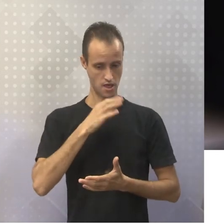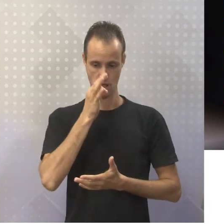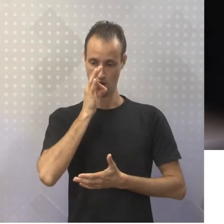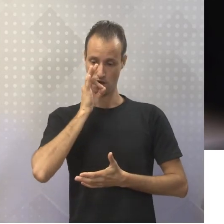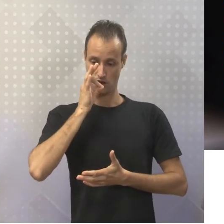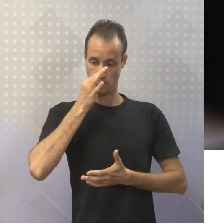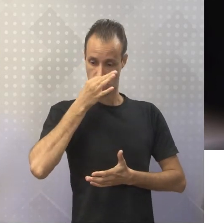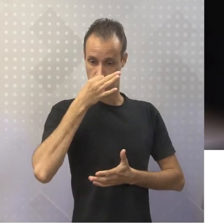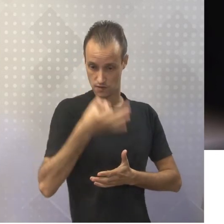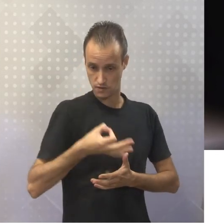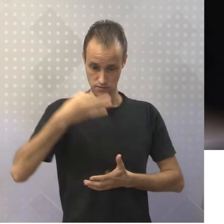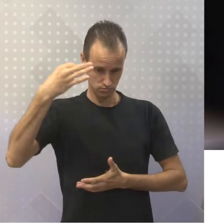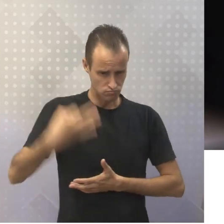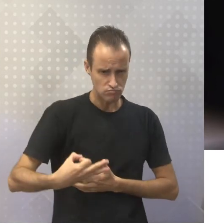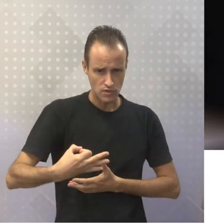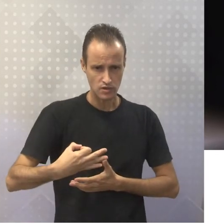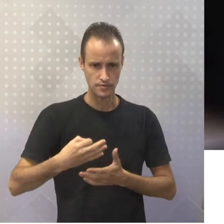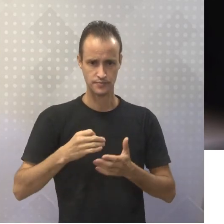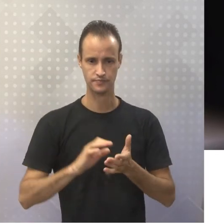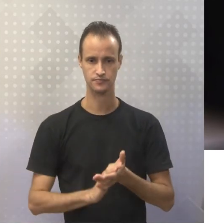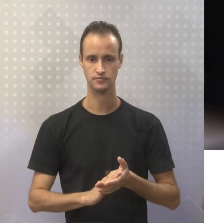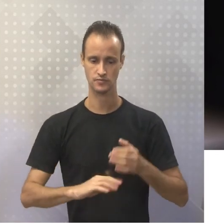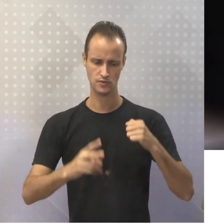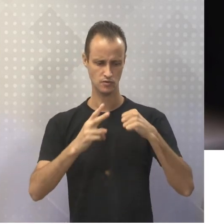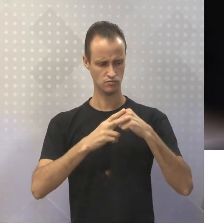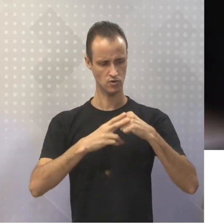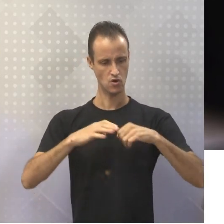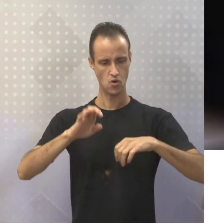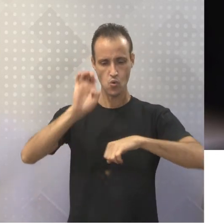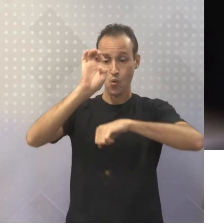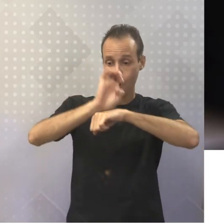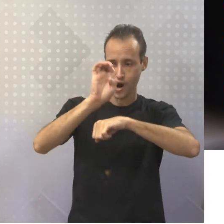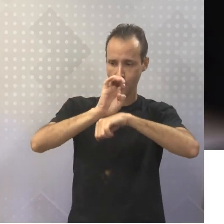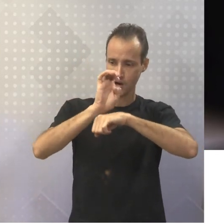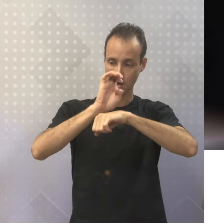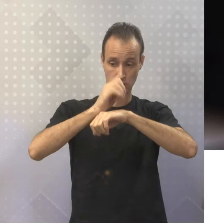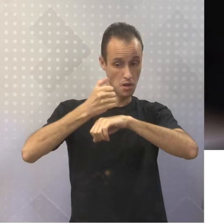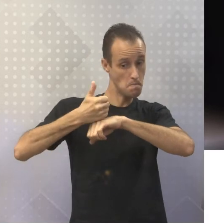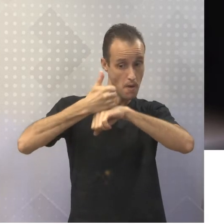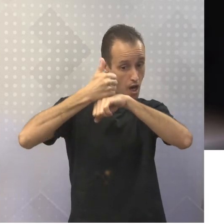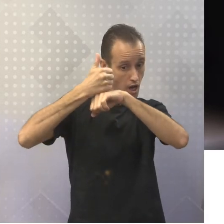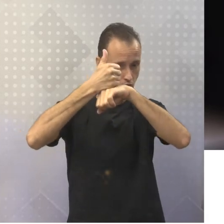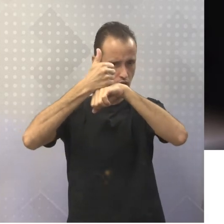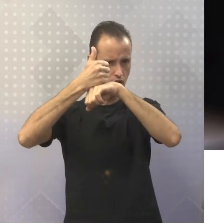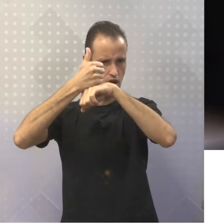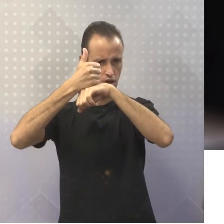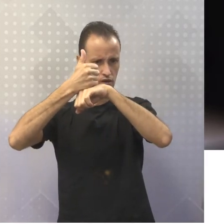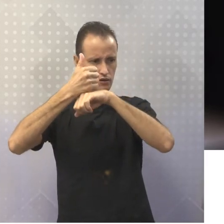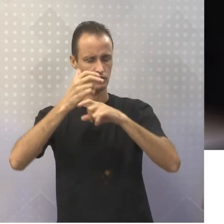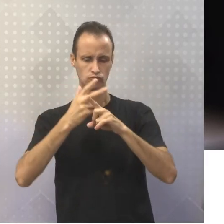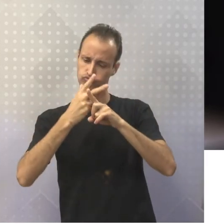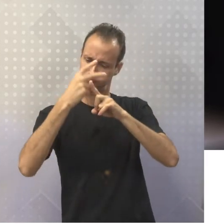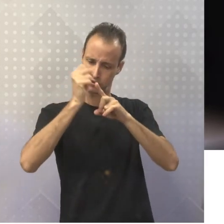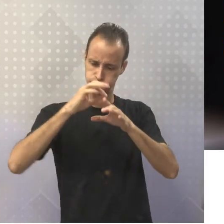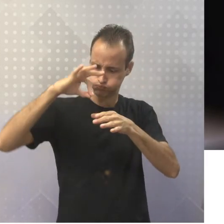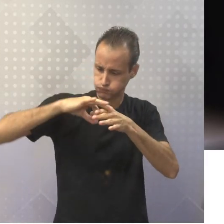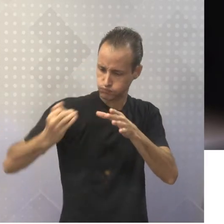um verbo aqui em destaque. O Estado é líder na produção nacional. Então, perceba que eu tenho o quê? Que eu tenho